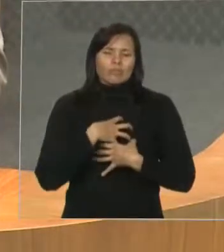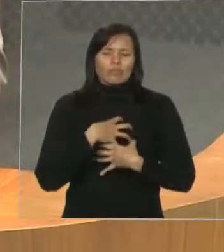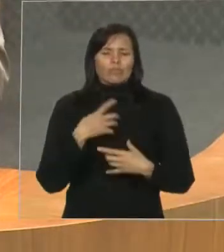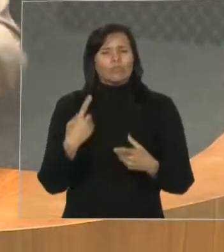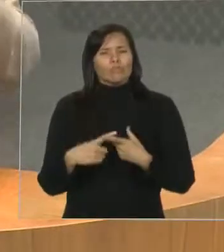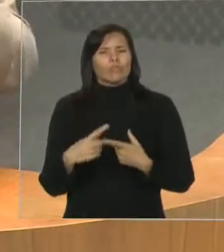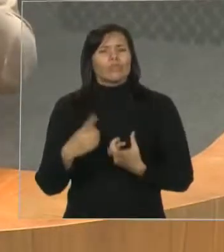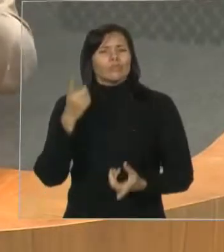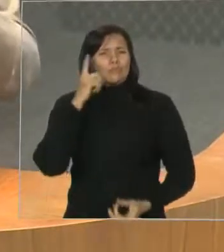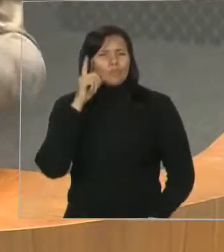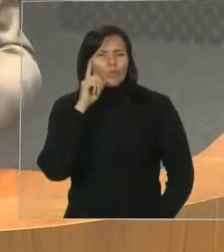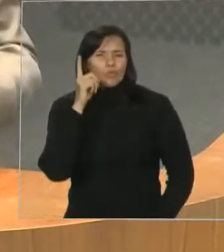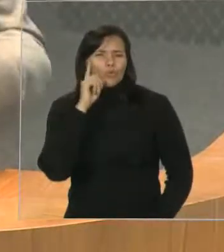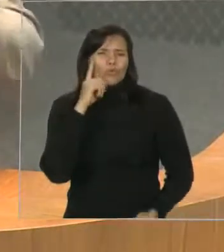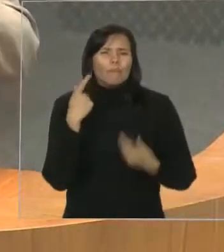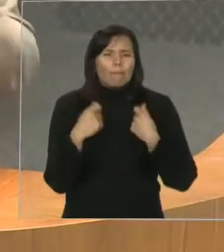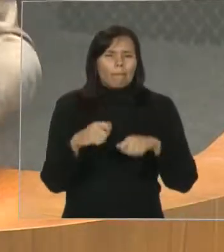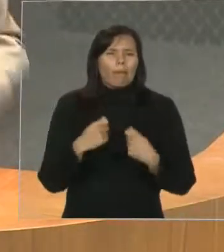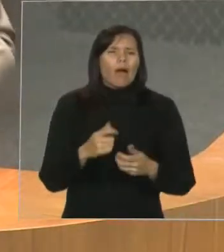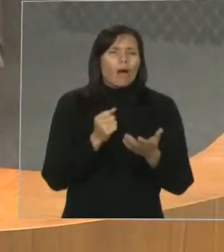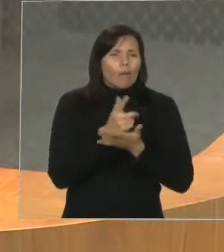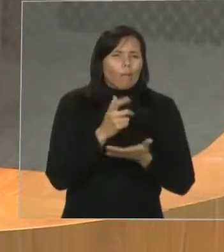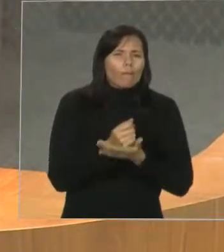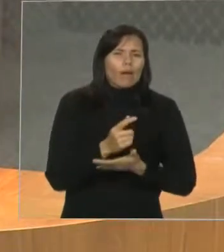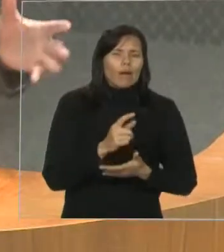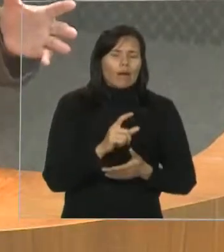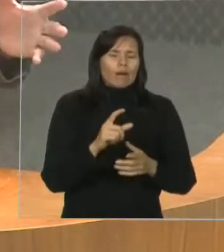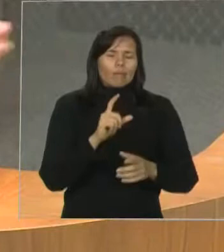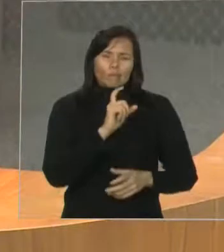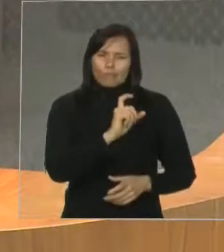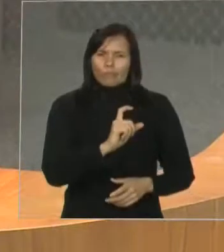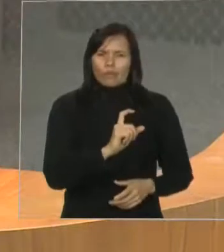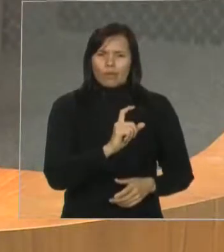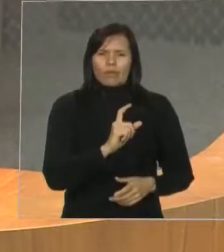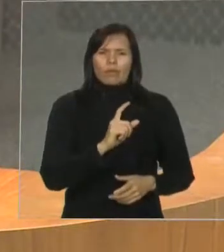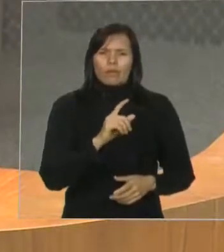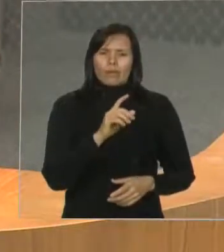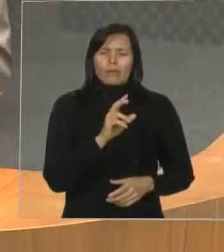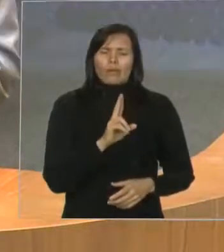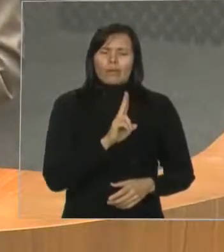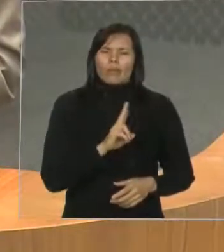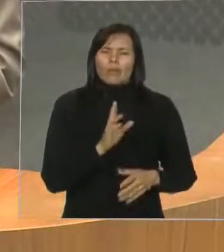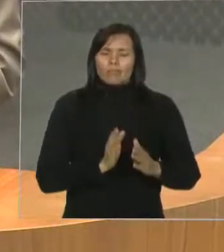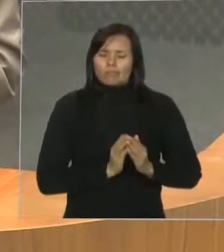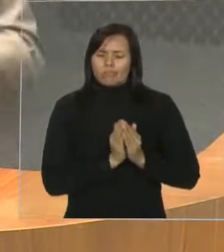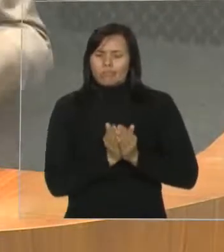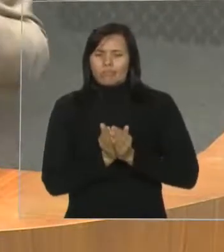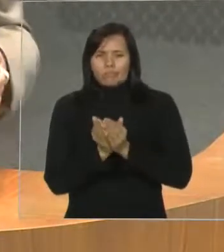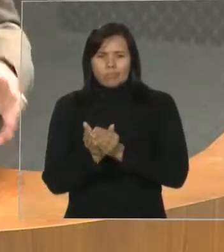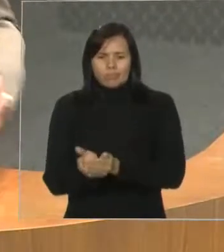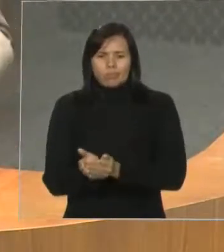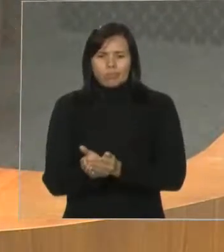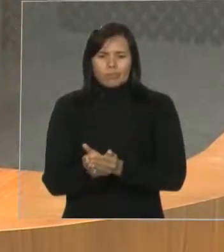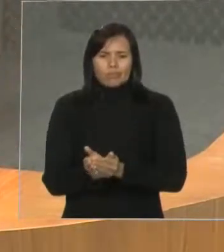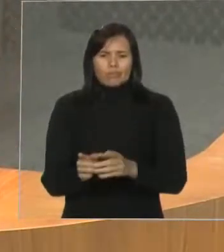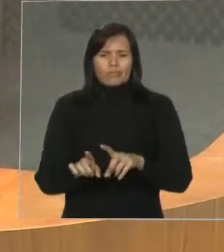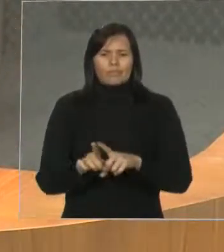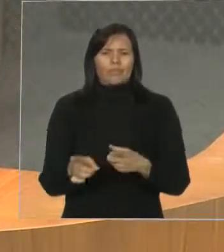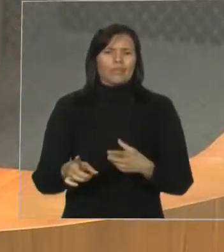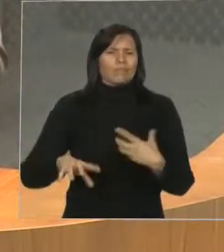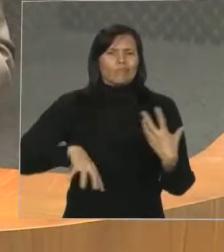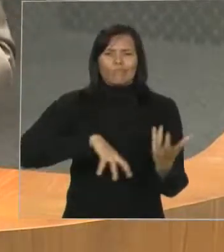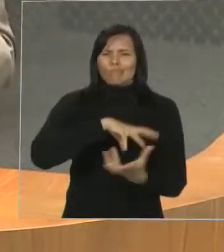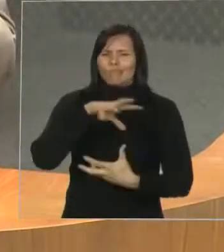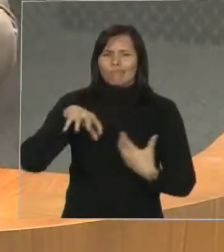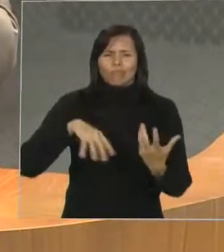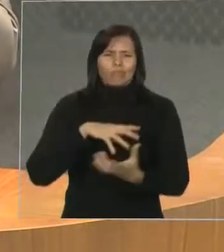sistema de transporte, querendo melhorias, fez uma postagem indignada, deputado Souza Neto, com a situação, o caos realmente de um sistema que